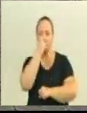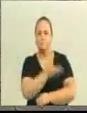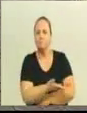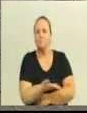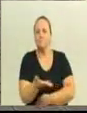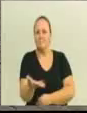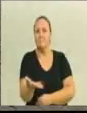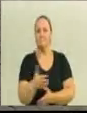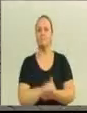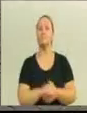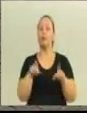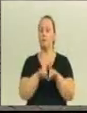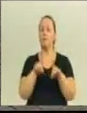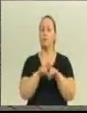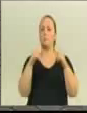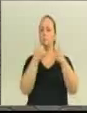energia elétrica,